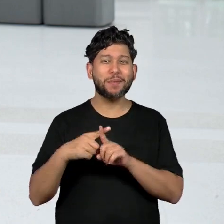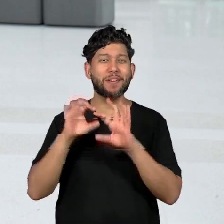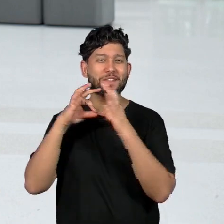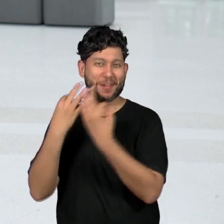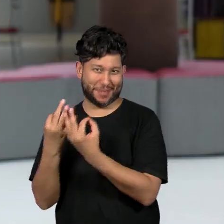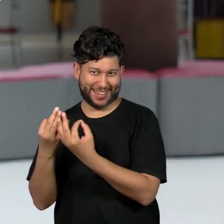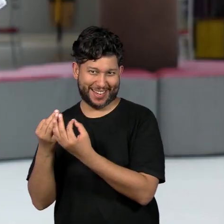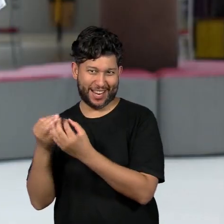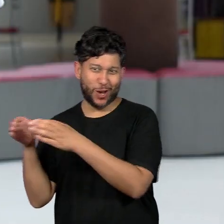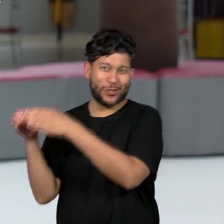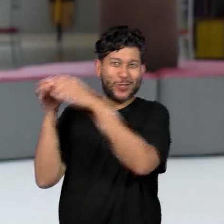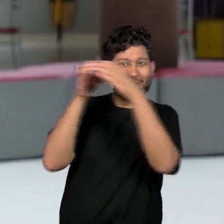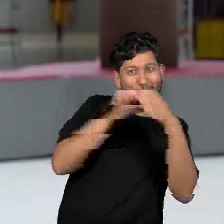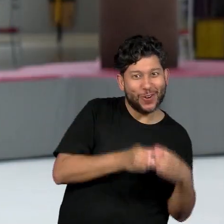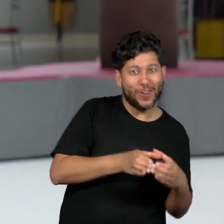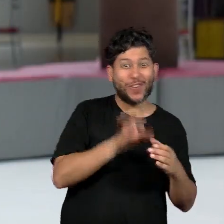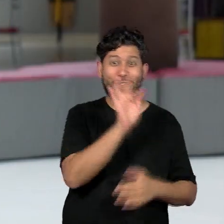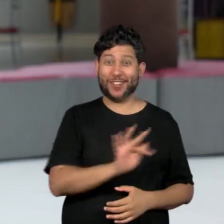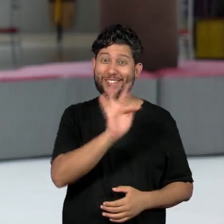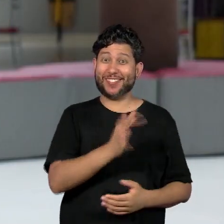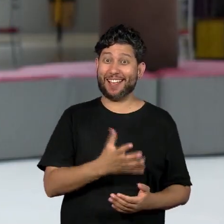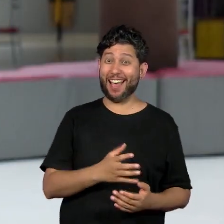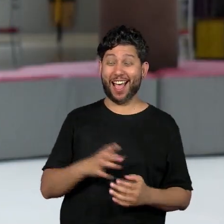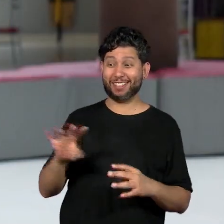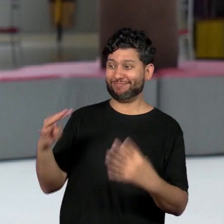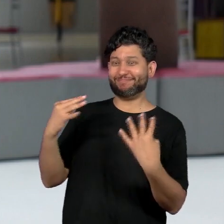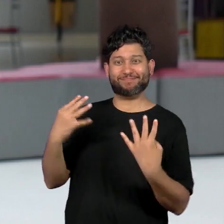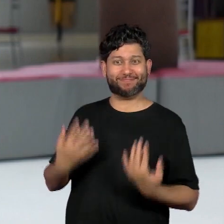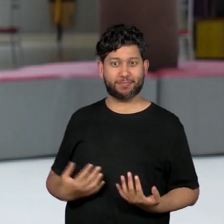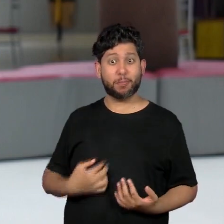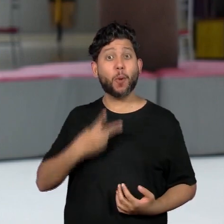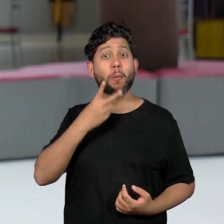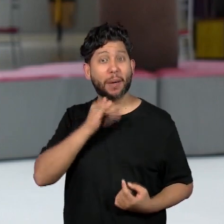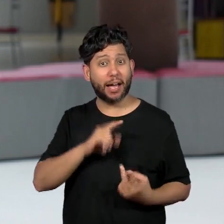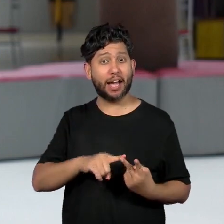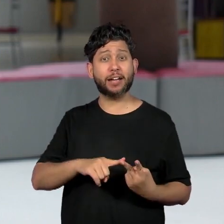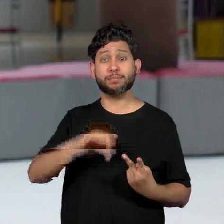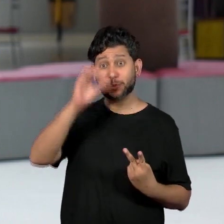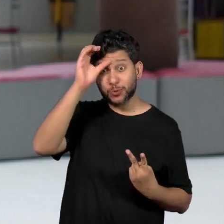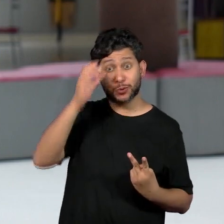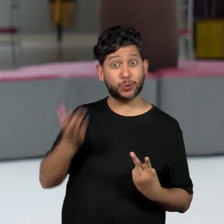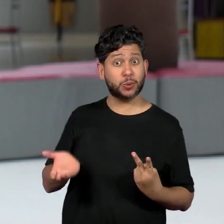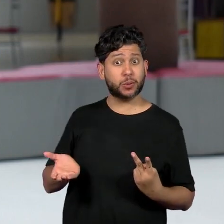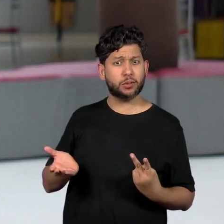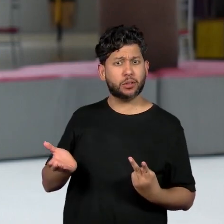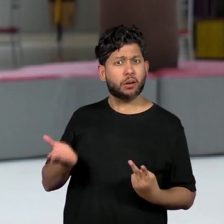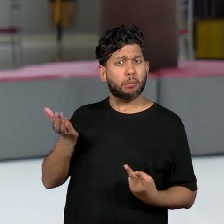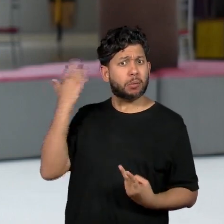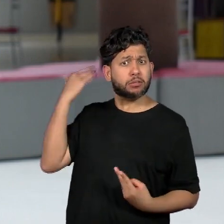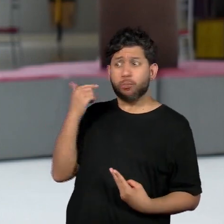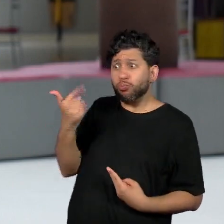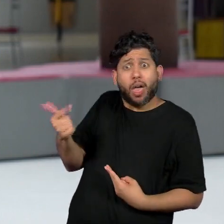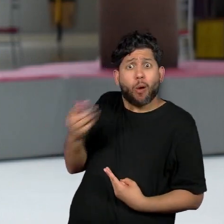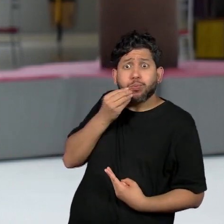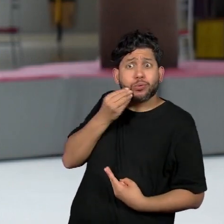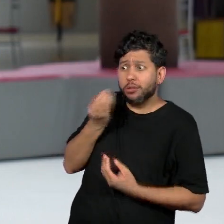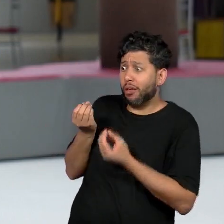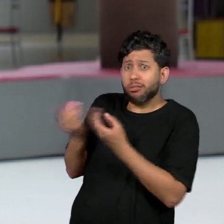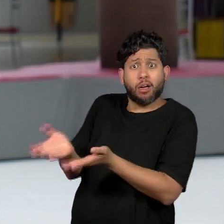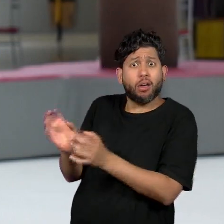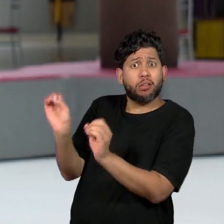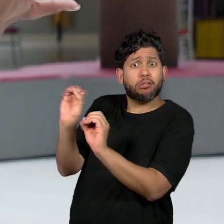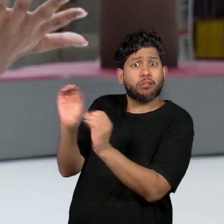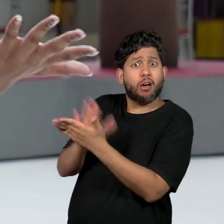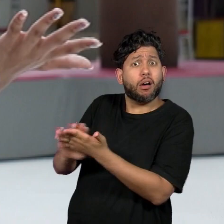faculdade. Eu estava falando dos meus pais, dos meus tios, que não tiveram a oportunidade de aprender isso, não teve a